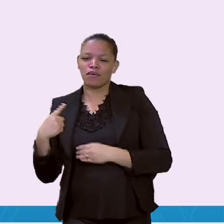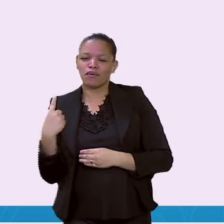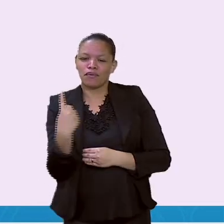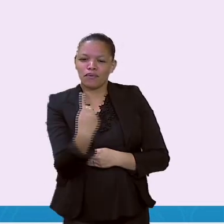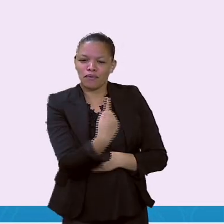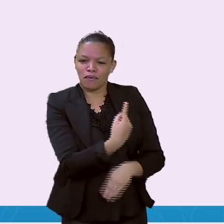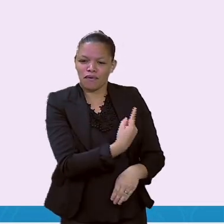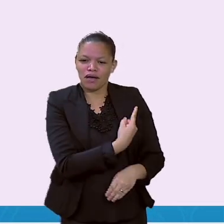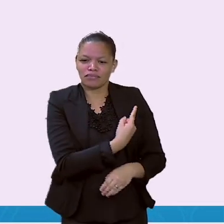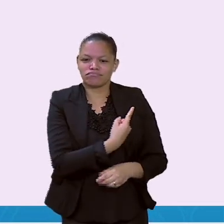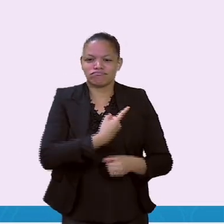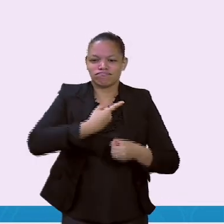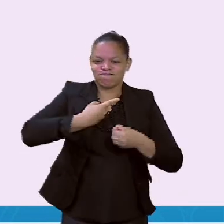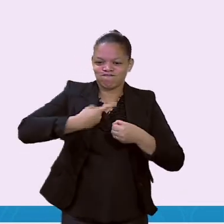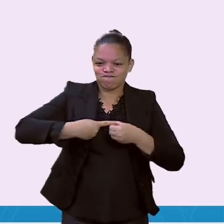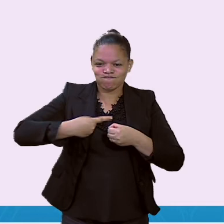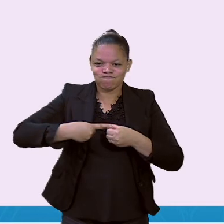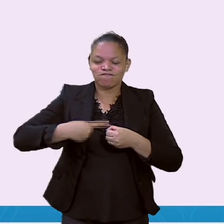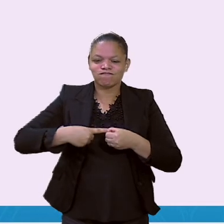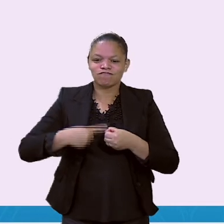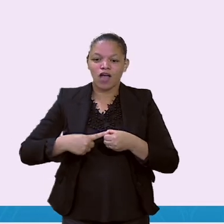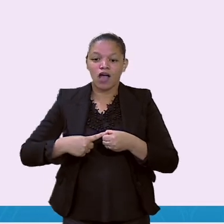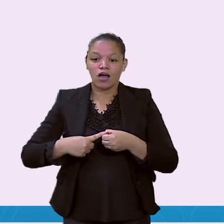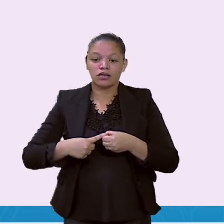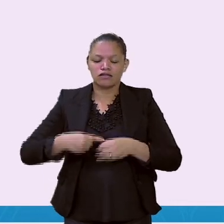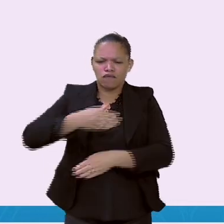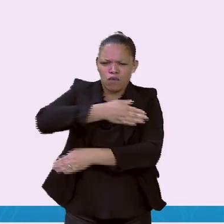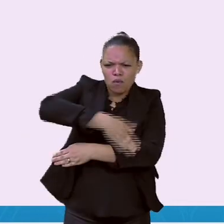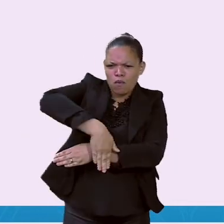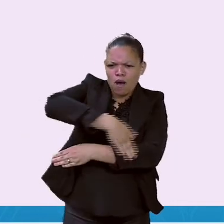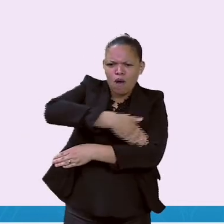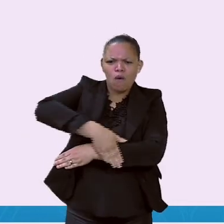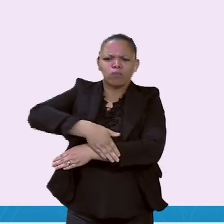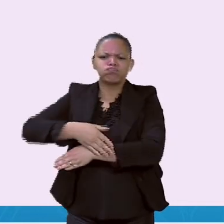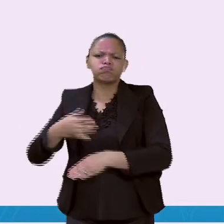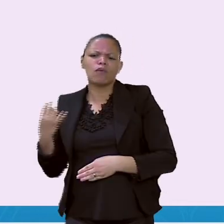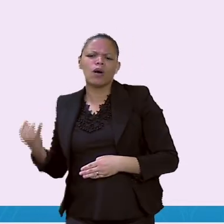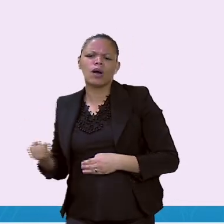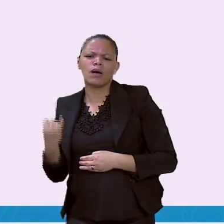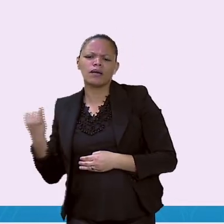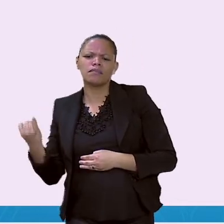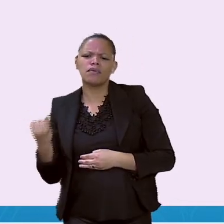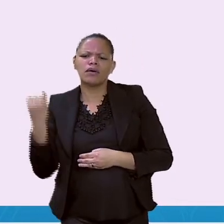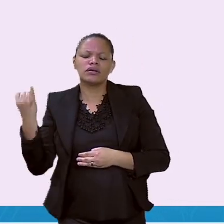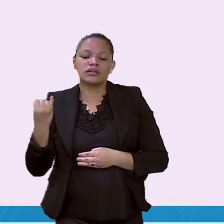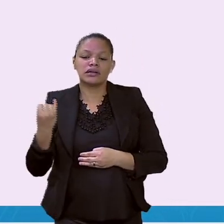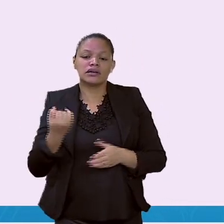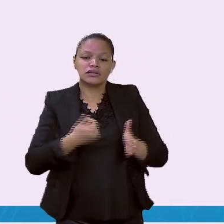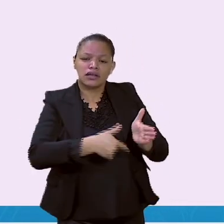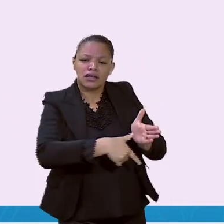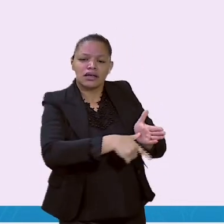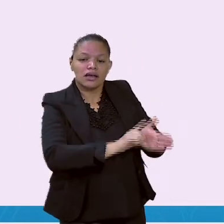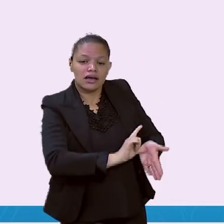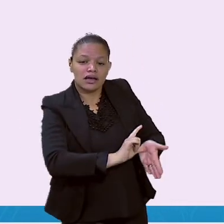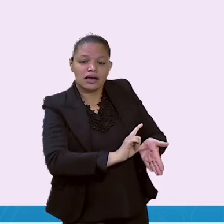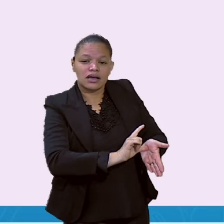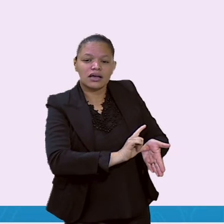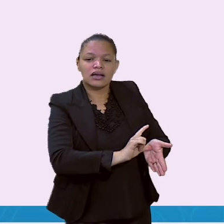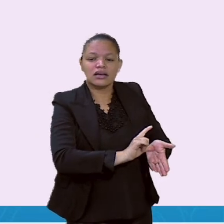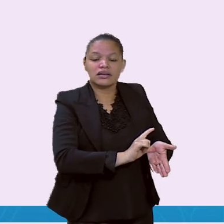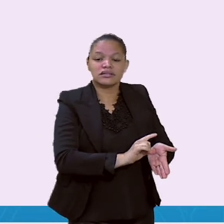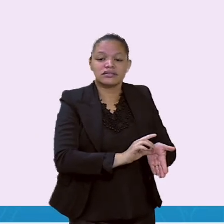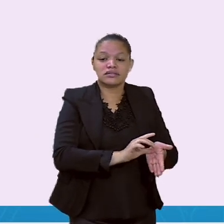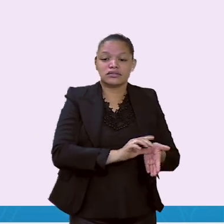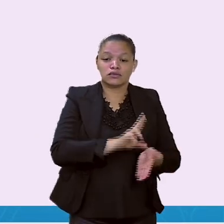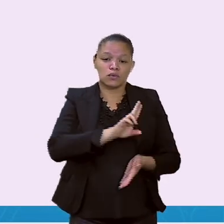O crescimento da nossa cidade iniciou-se na Rua da Direita, que atualmente é a Rua Prudente de